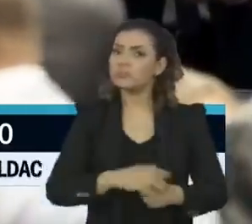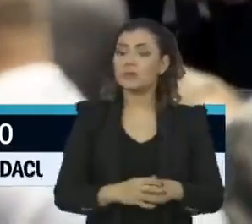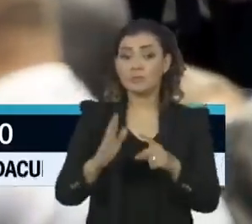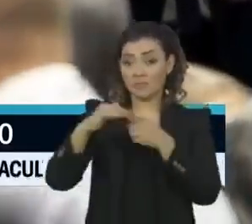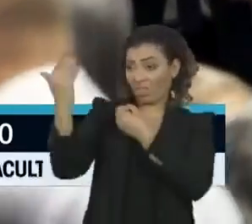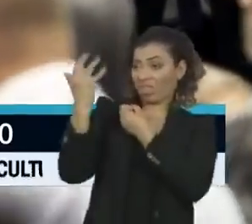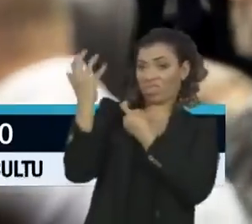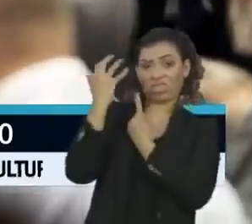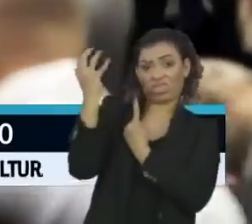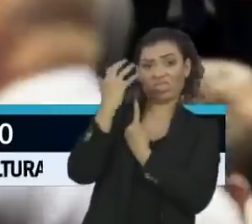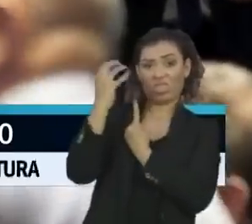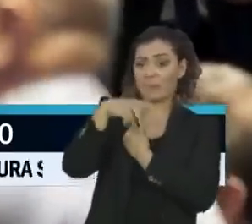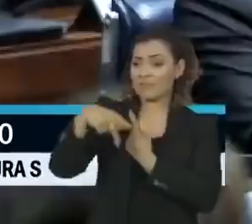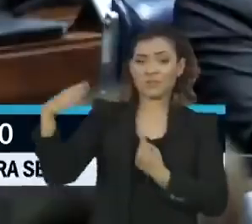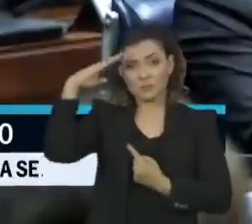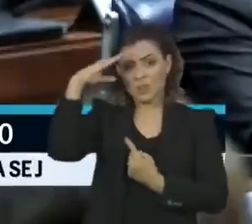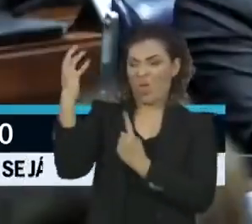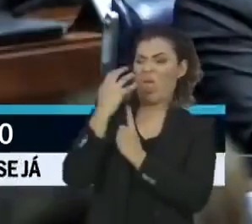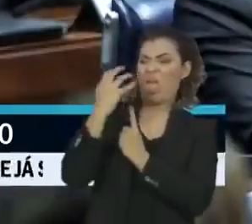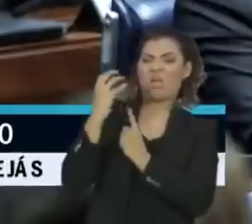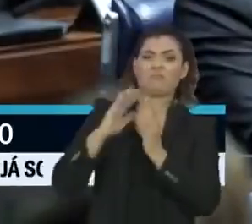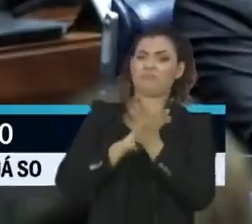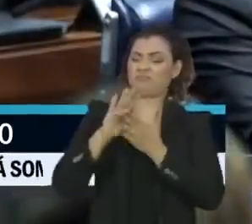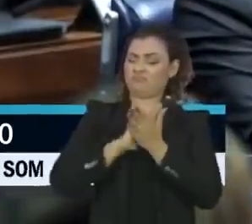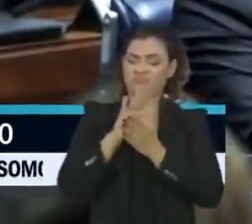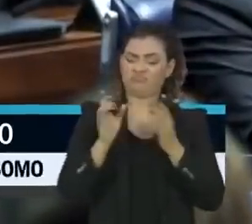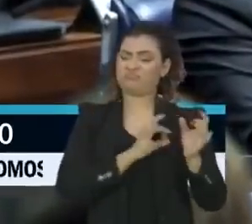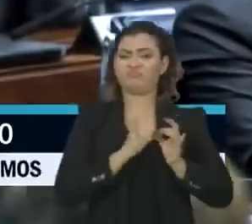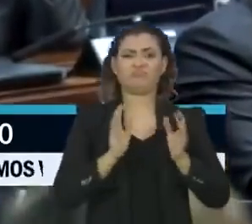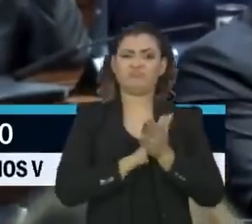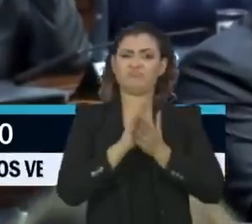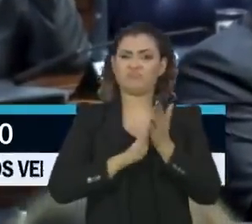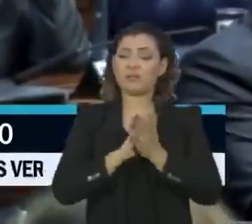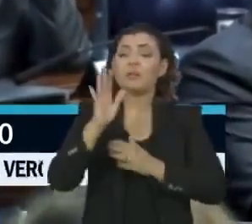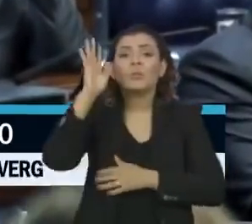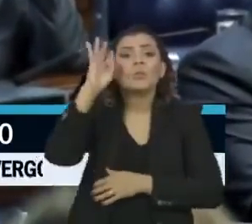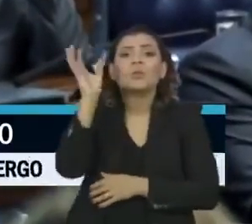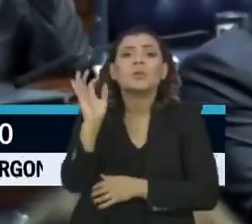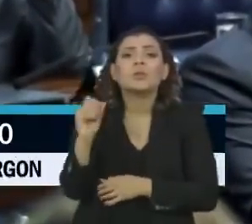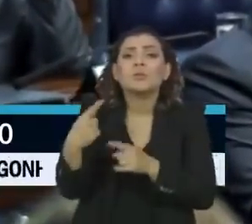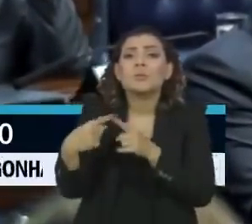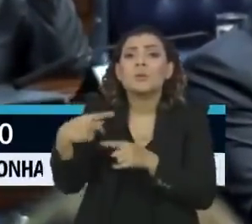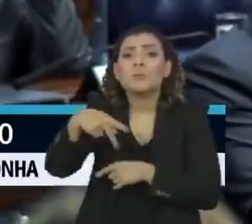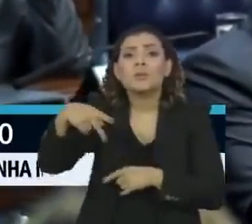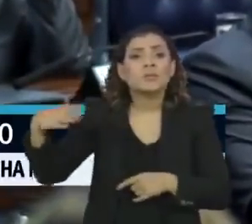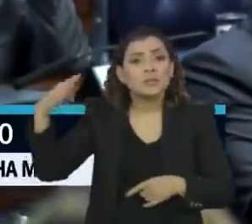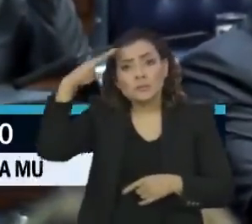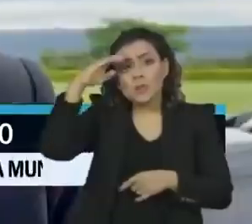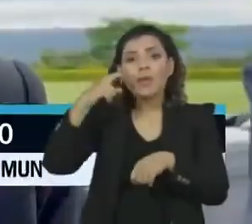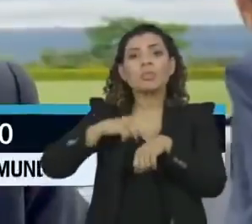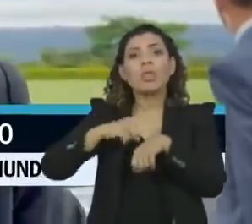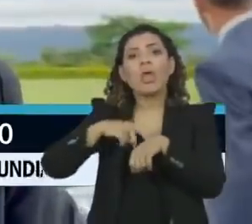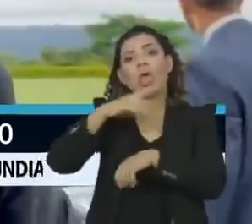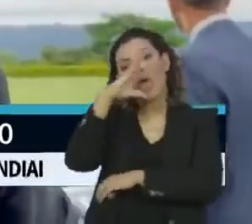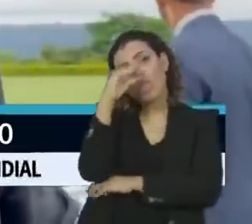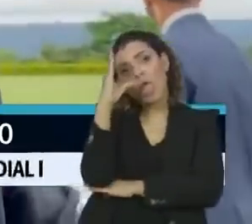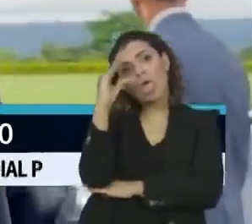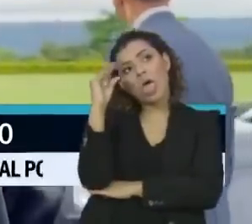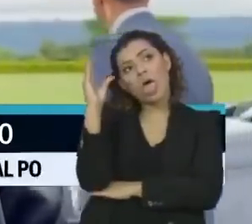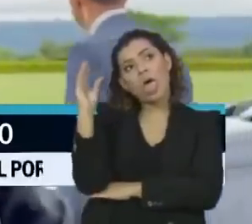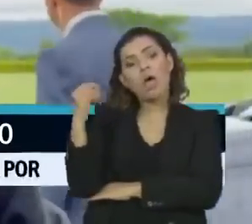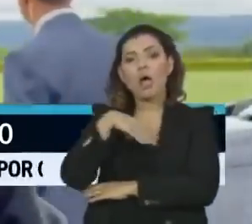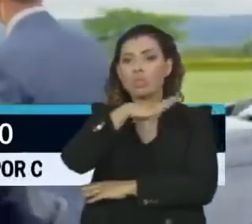pressionado pelo presidente durante a conversa e disse não ter entendido por que Bolsonaro levou tanto tempo para demonstrar